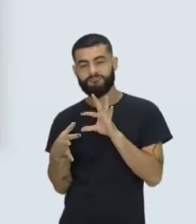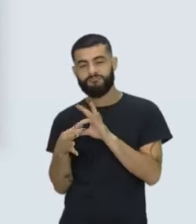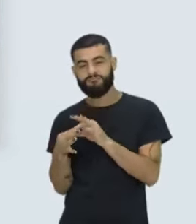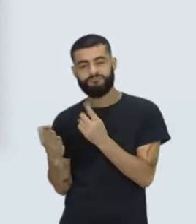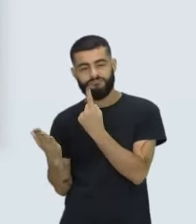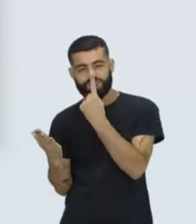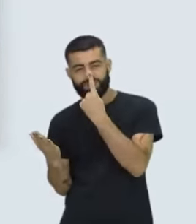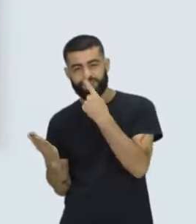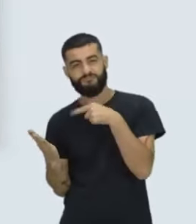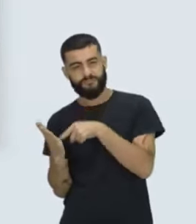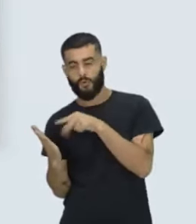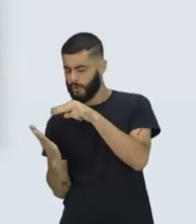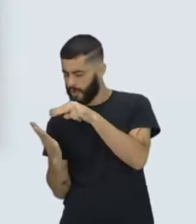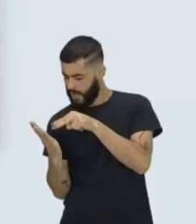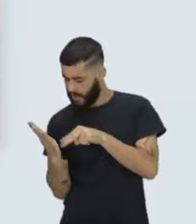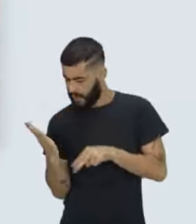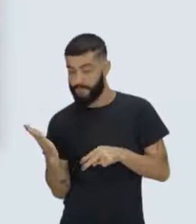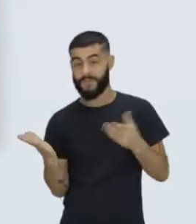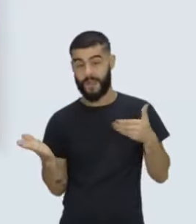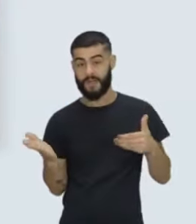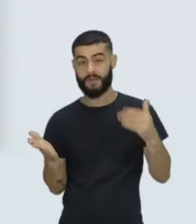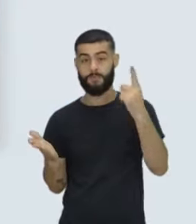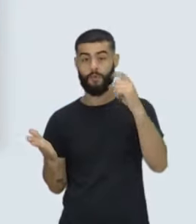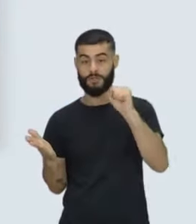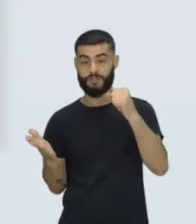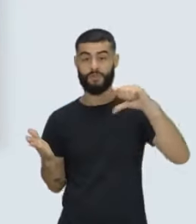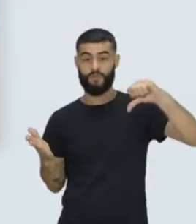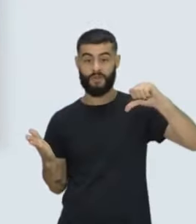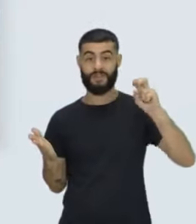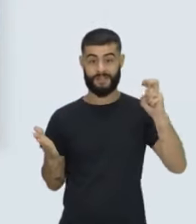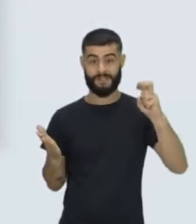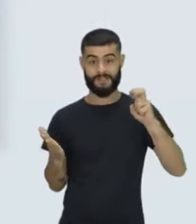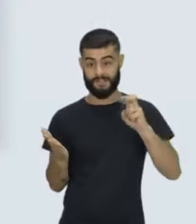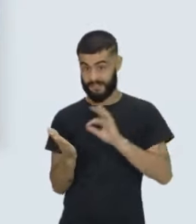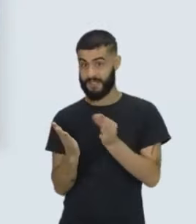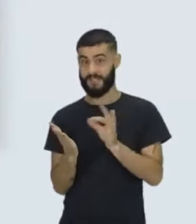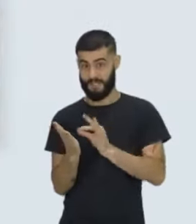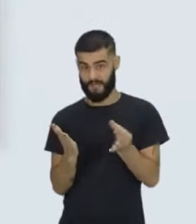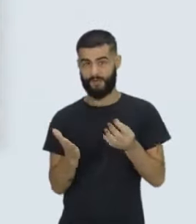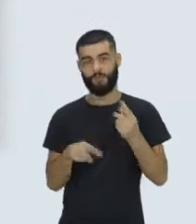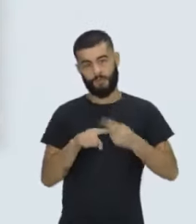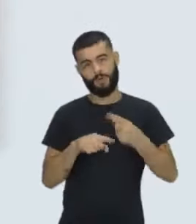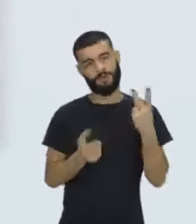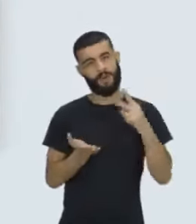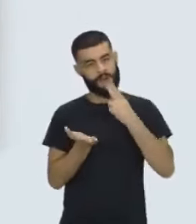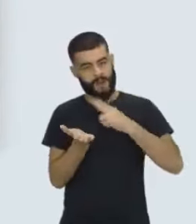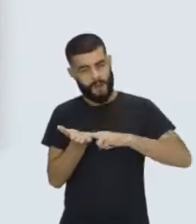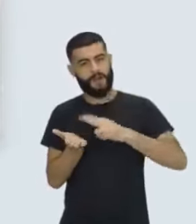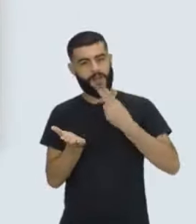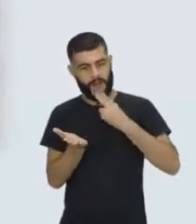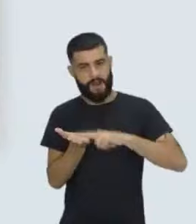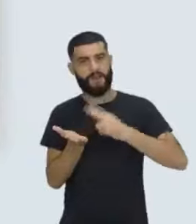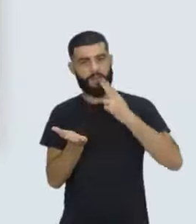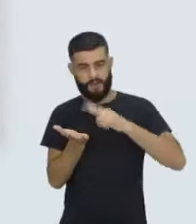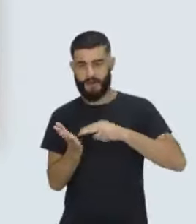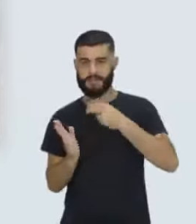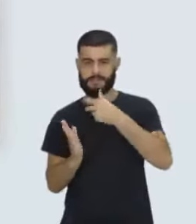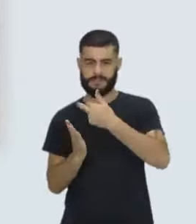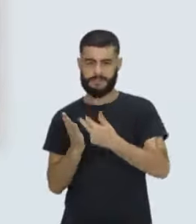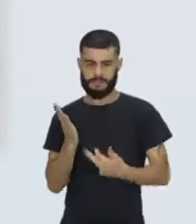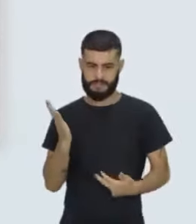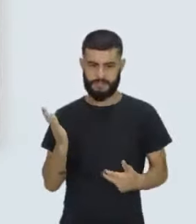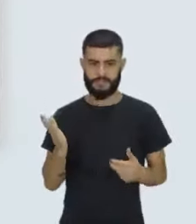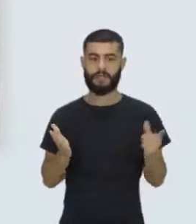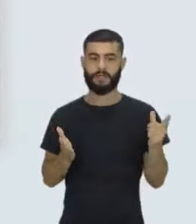narradora. Quando chega em 1995, que é o terceiro período dessas cartas, desse diário, a gente já está totalmente comovido